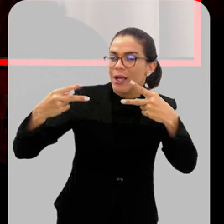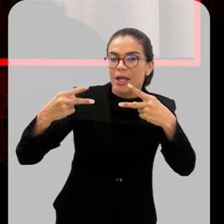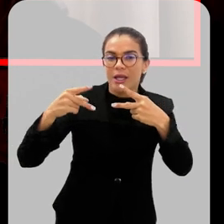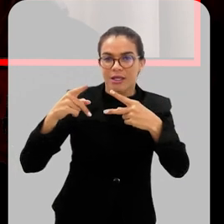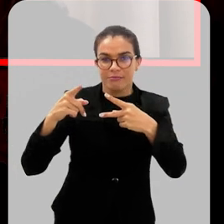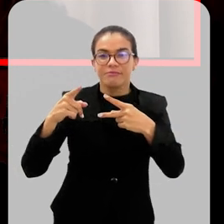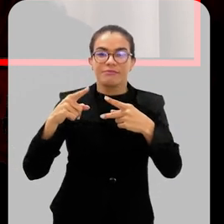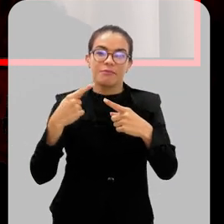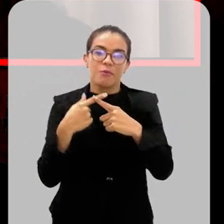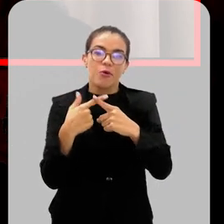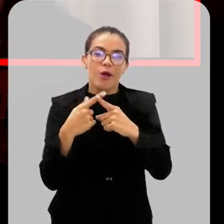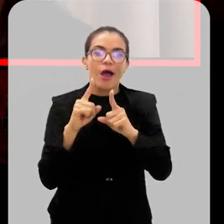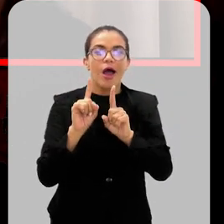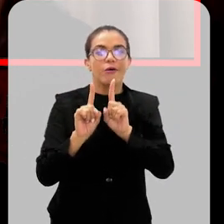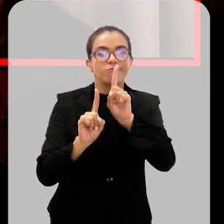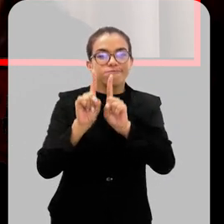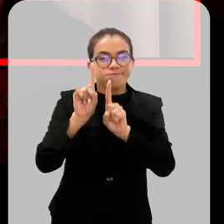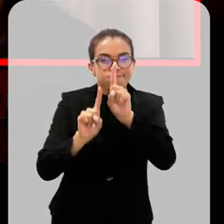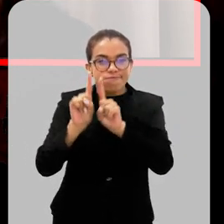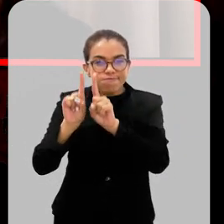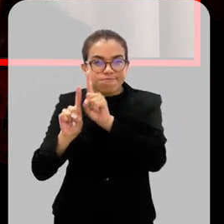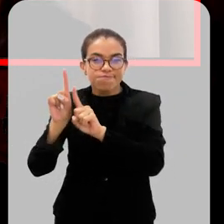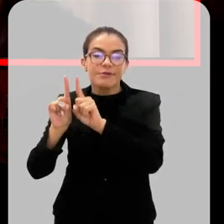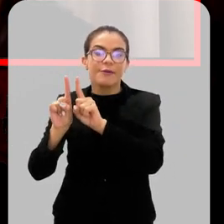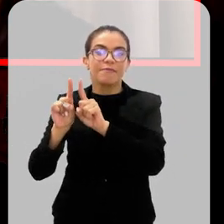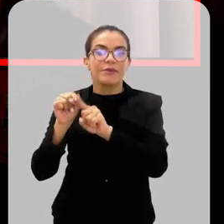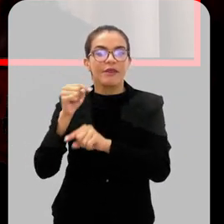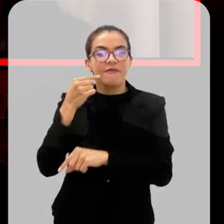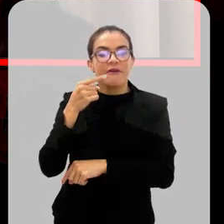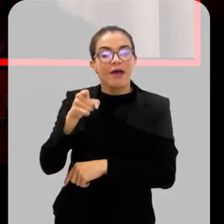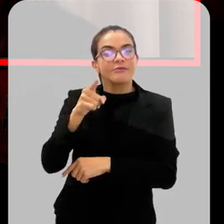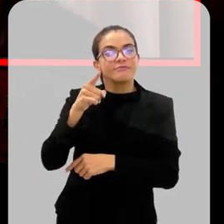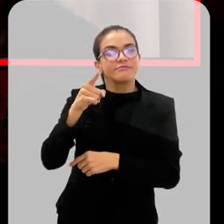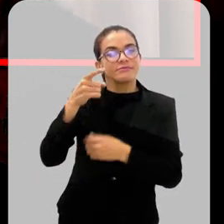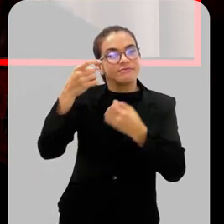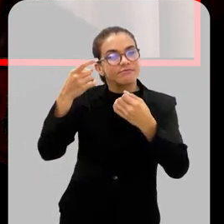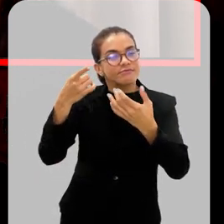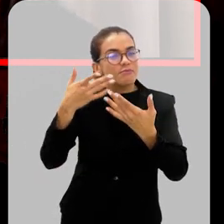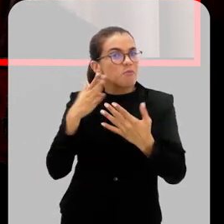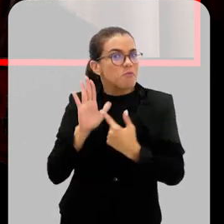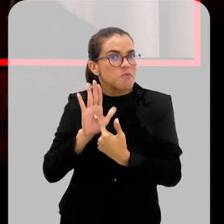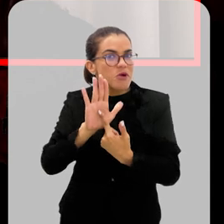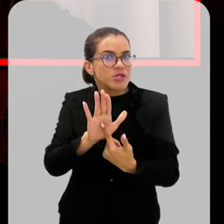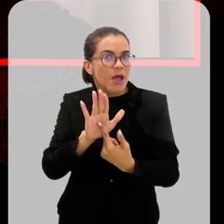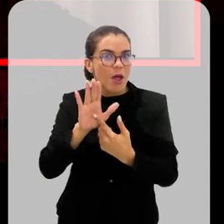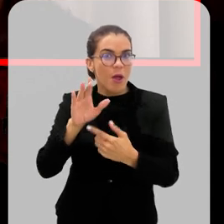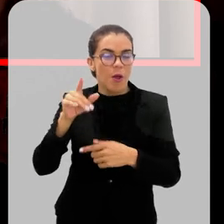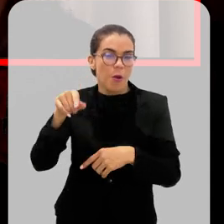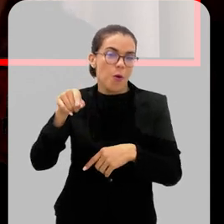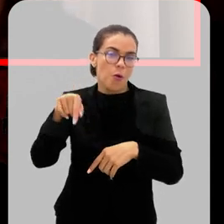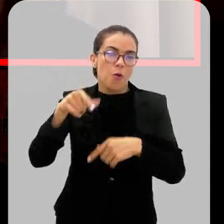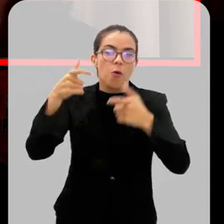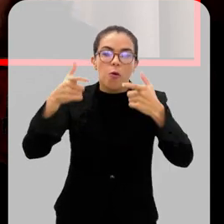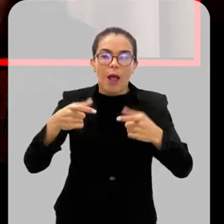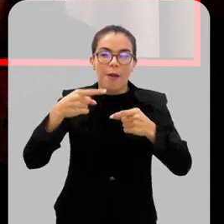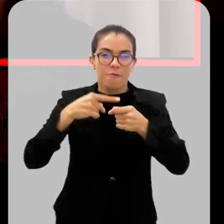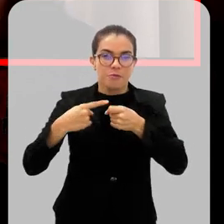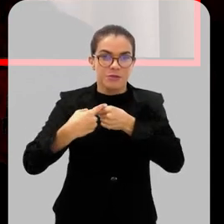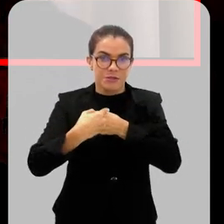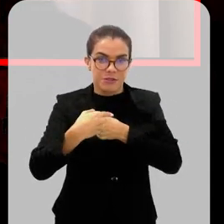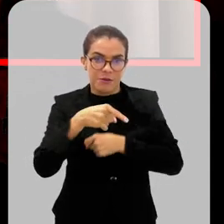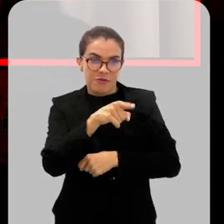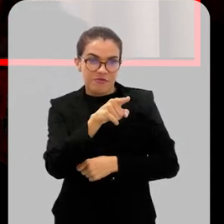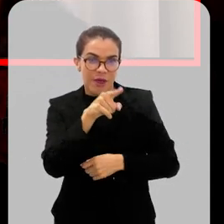através de um sistema de algoritmo de árvore de decisão que vai definir quando aquele município vai estar com clima